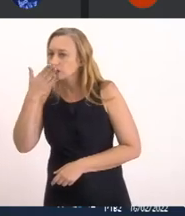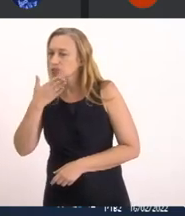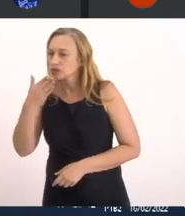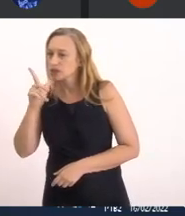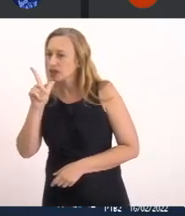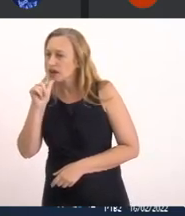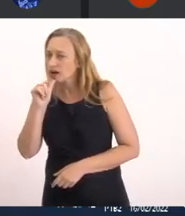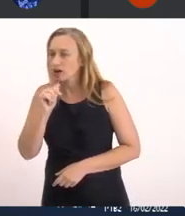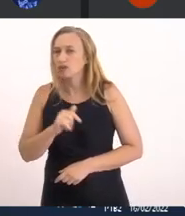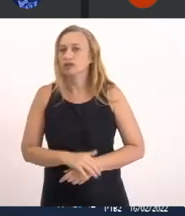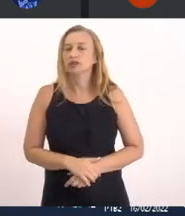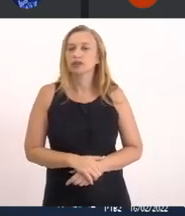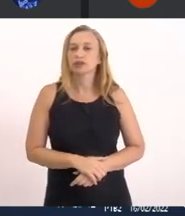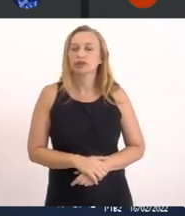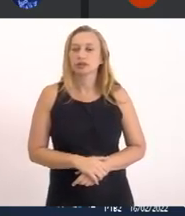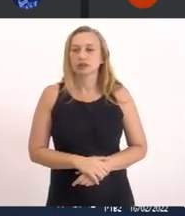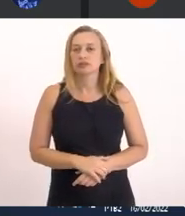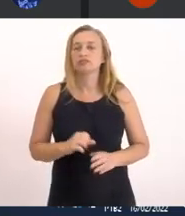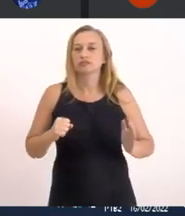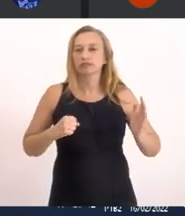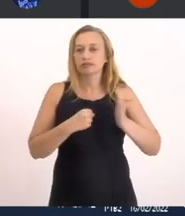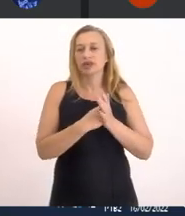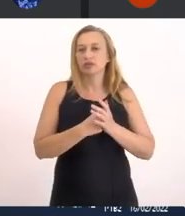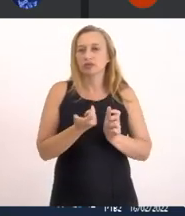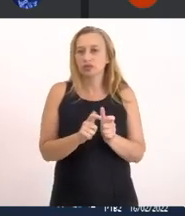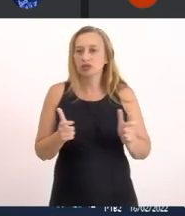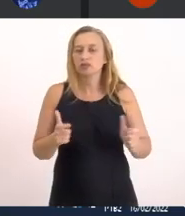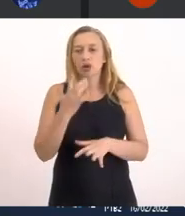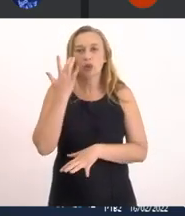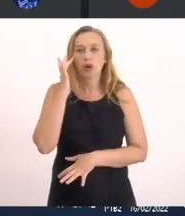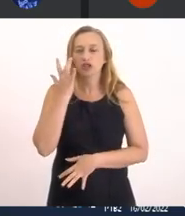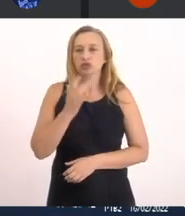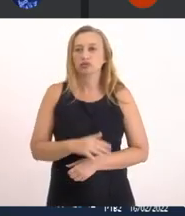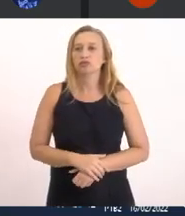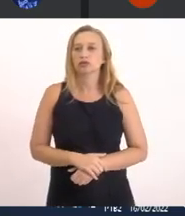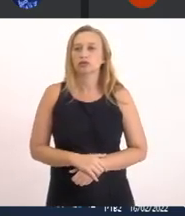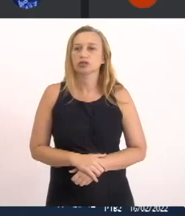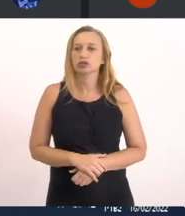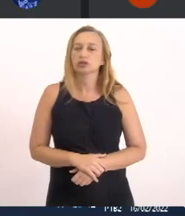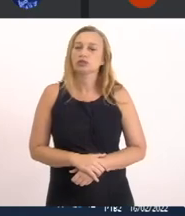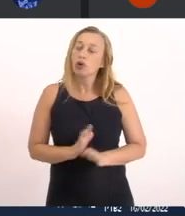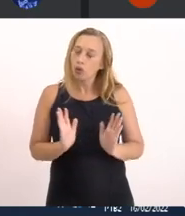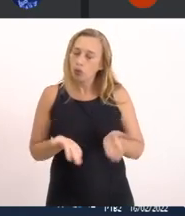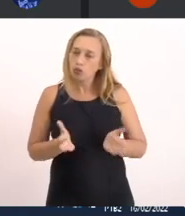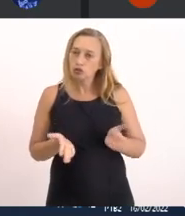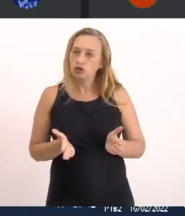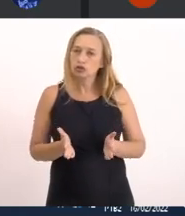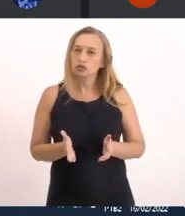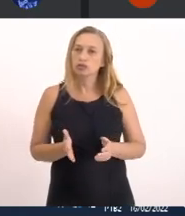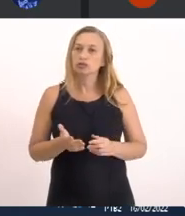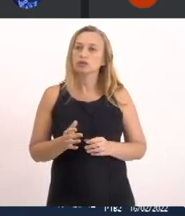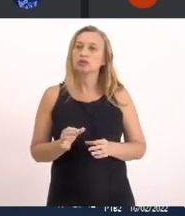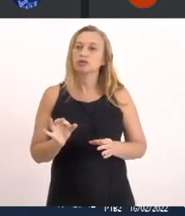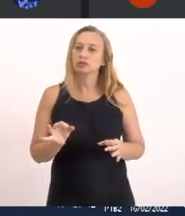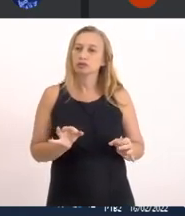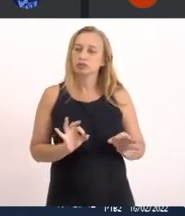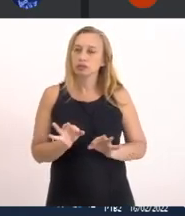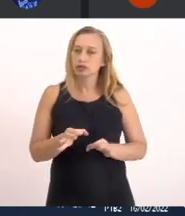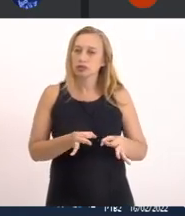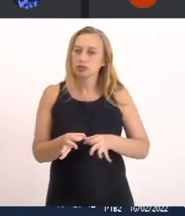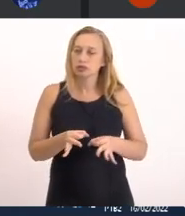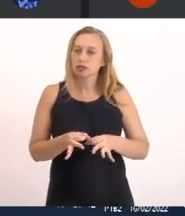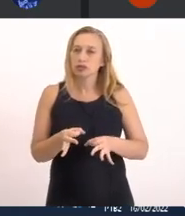sim Era um grande impacto Então eu acho Que Hoje Por exemplo O que está sendo executado É